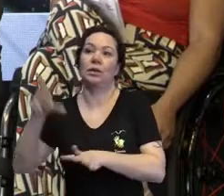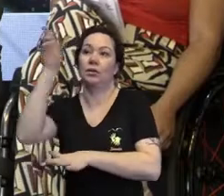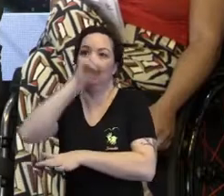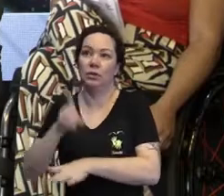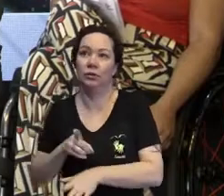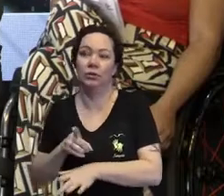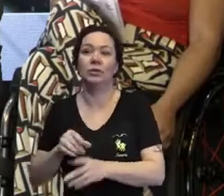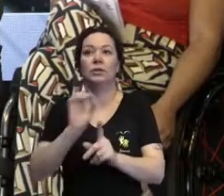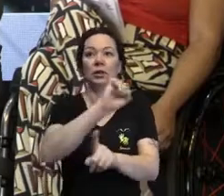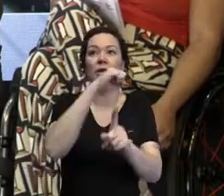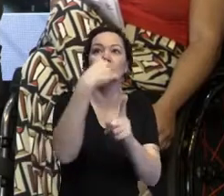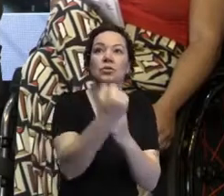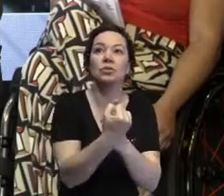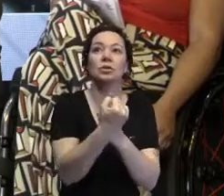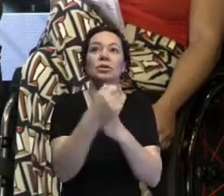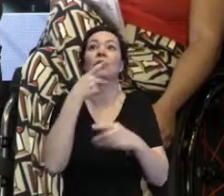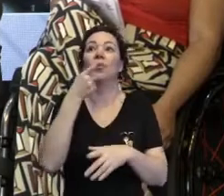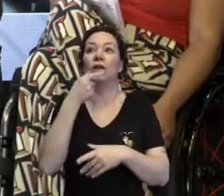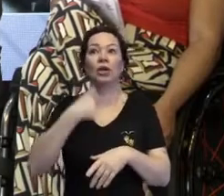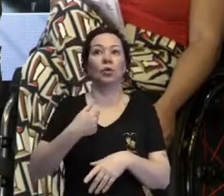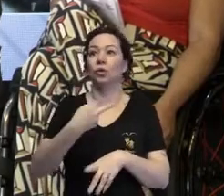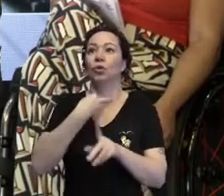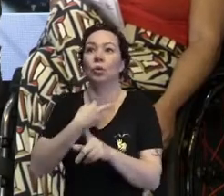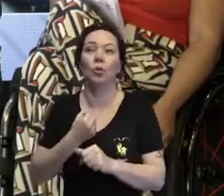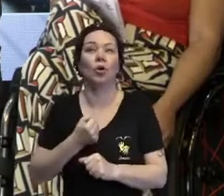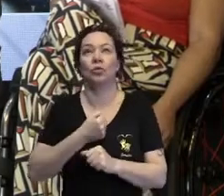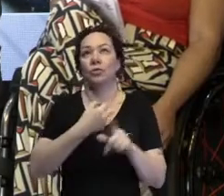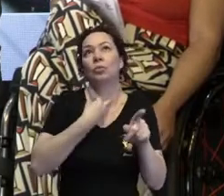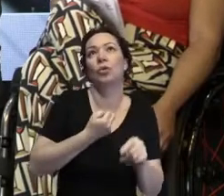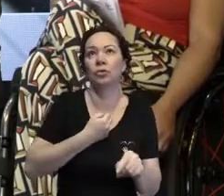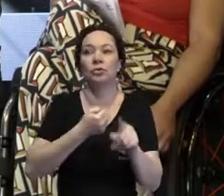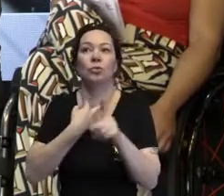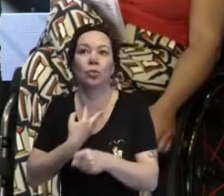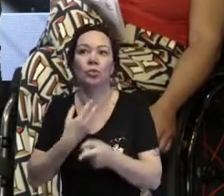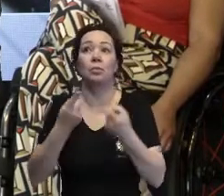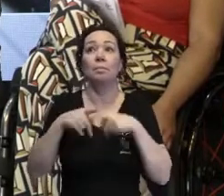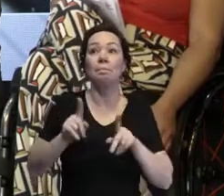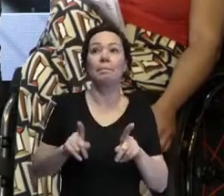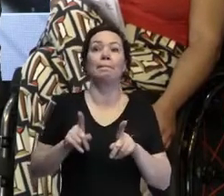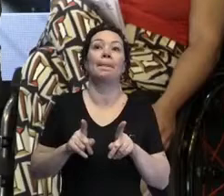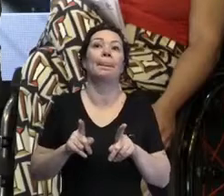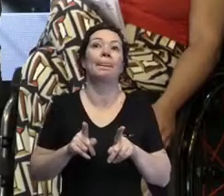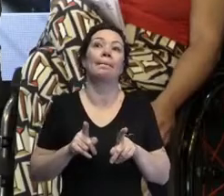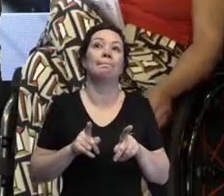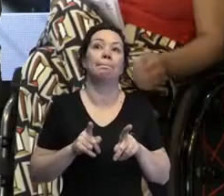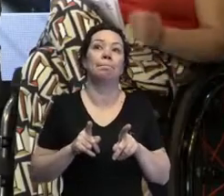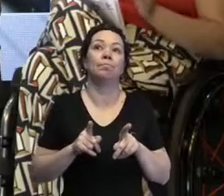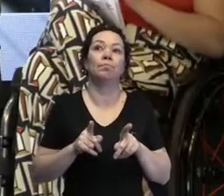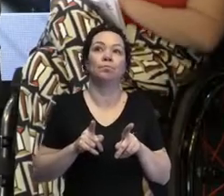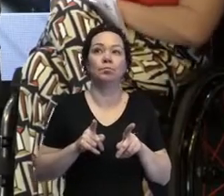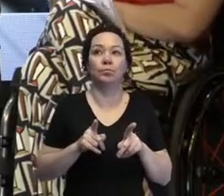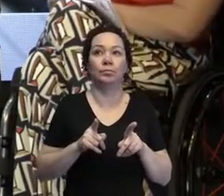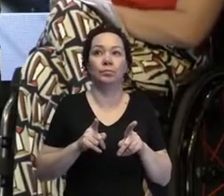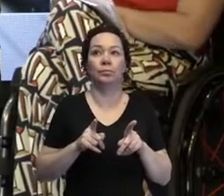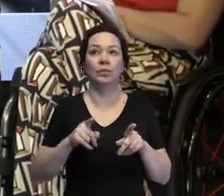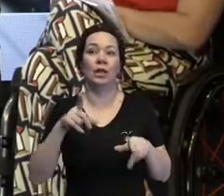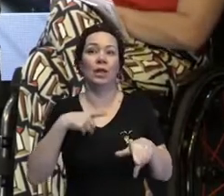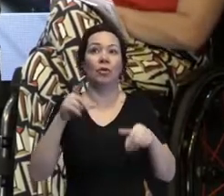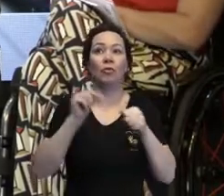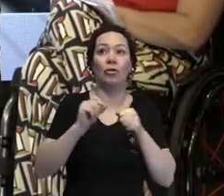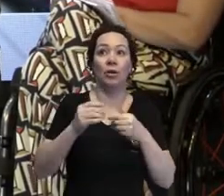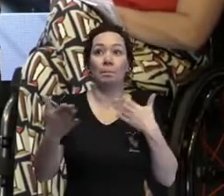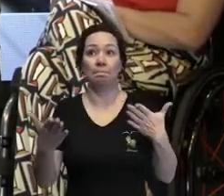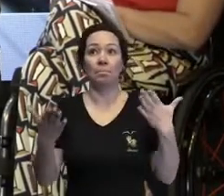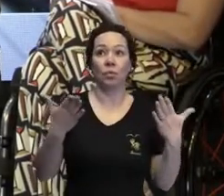sociedade diz-me que eu não posso fazer determinadas coisas. E isso começou-me a alertar para o problema do